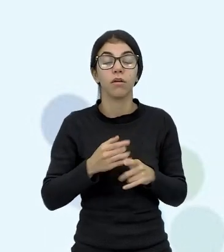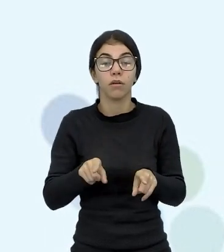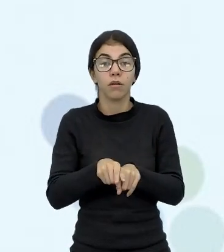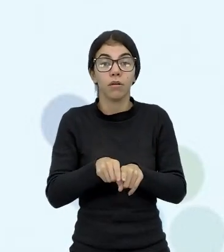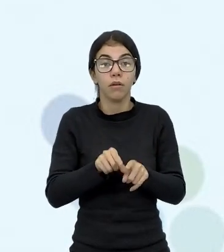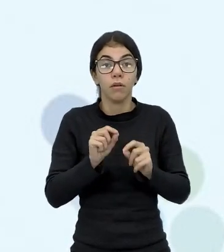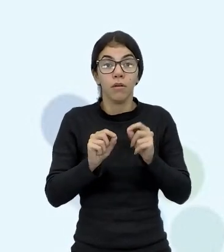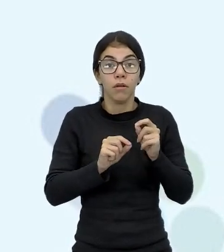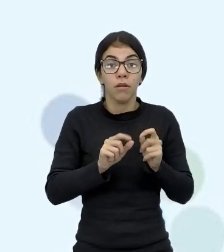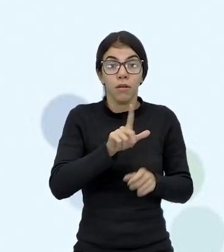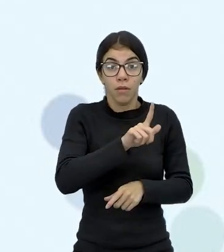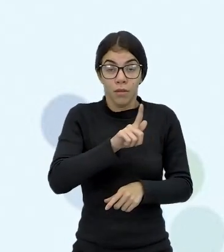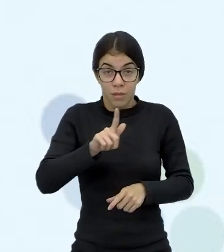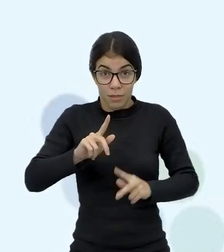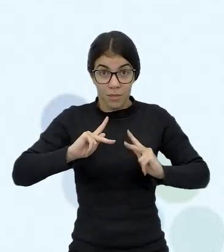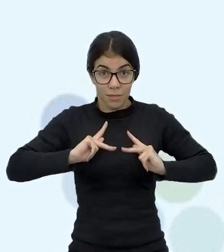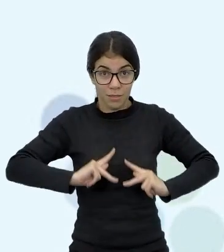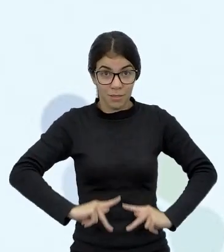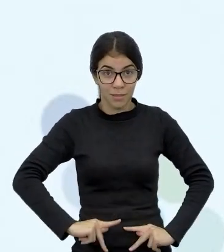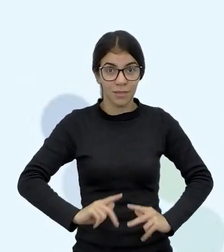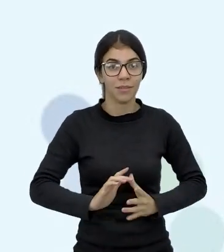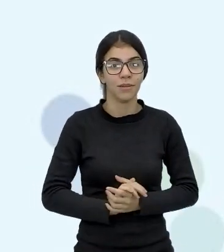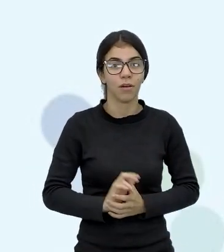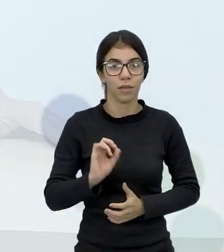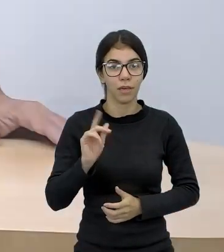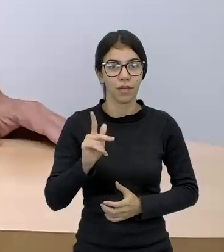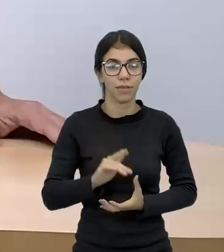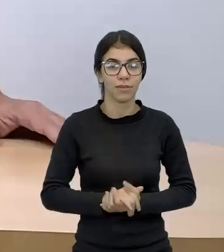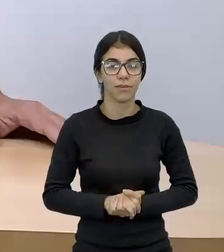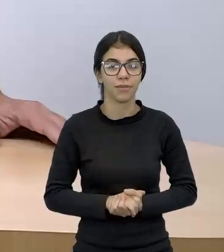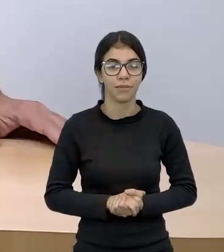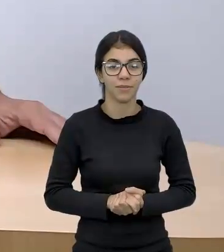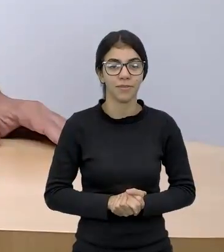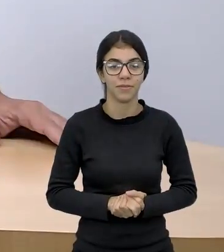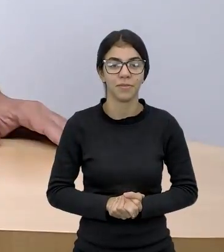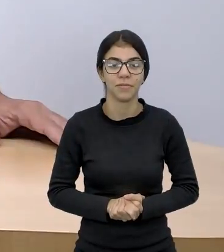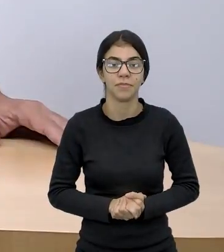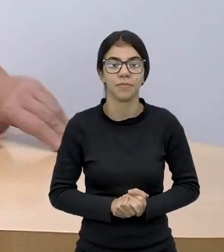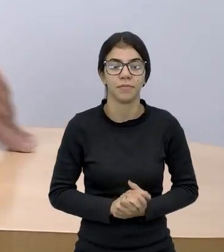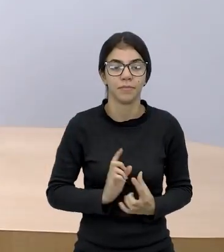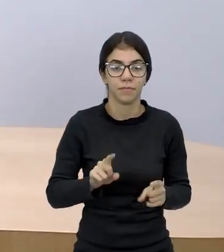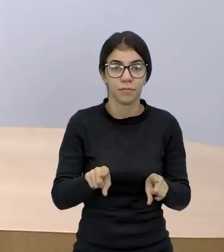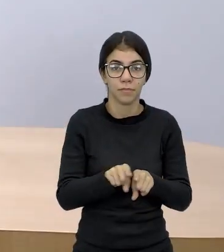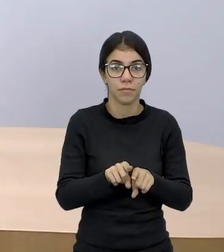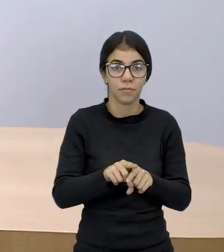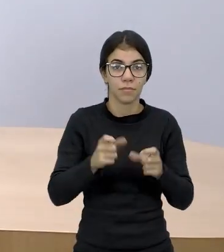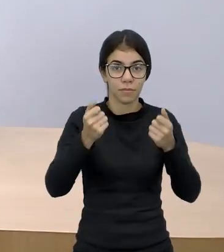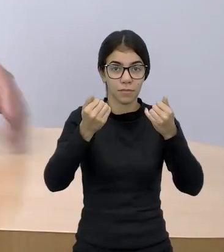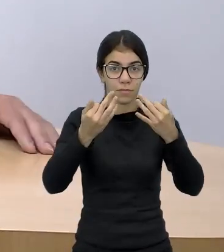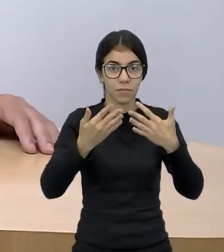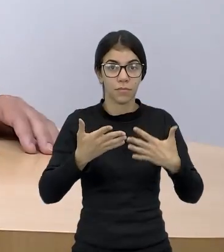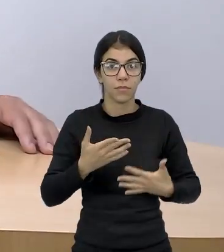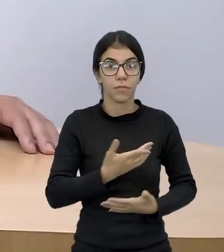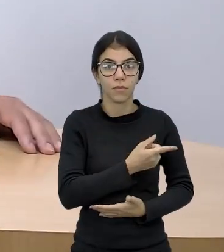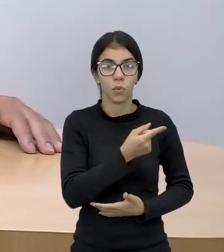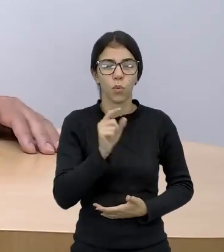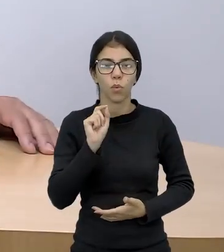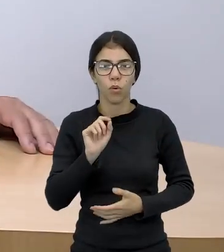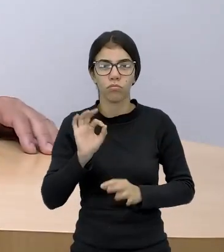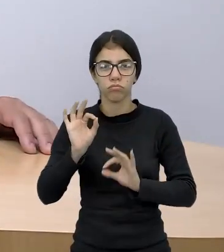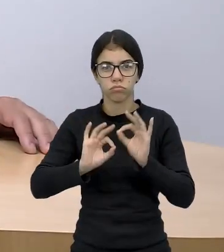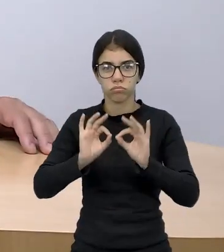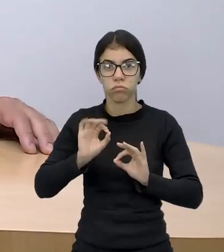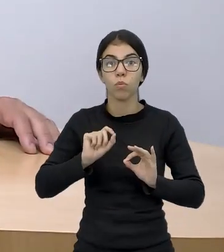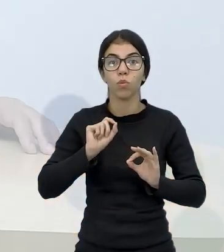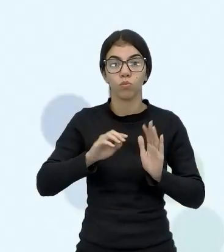na linguagem de programação. Tá certo? Muito bem. Foi falado pra vocês que vocês precisam elaborar um